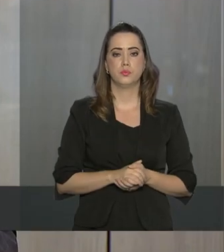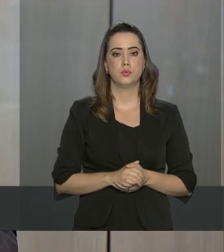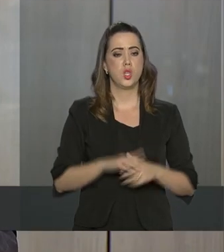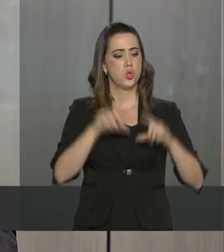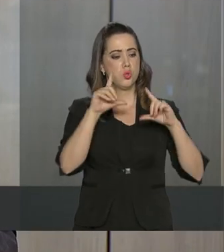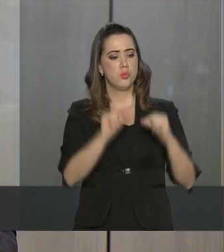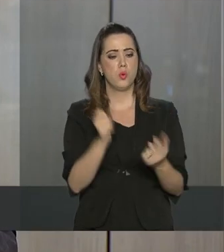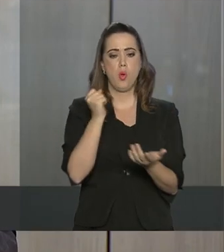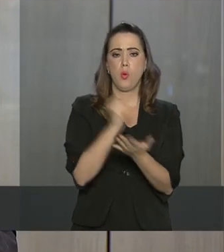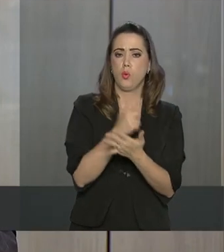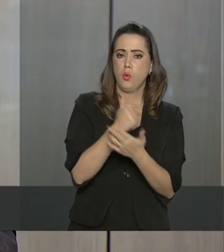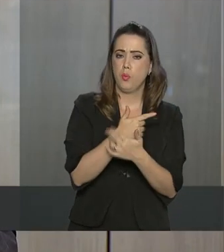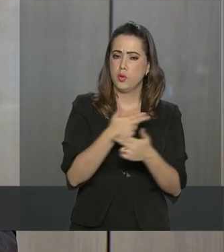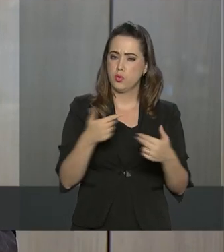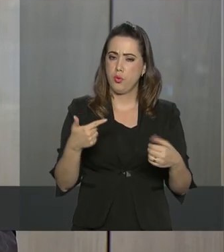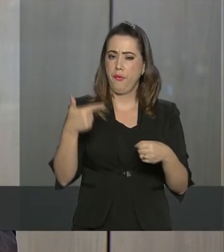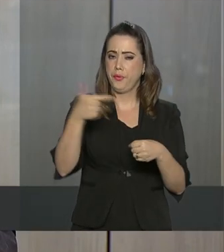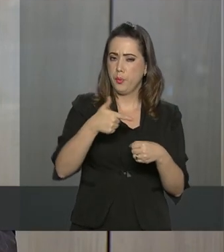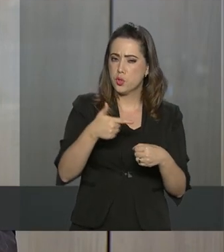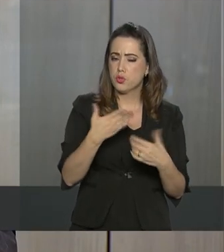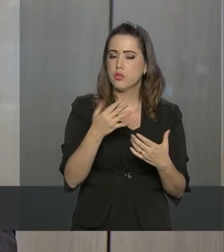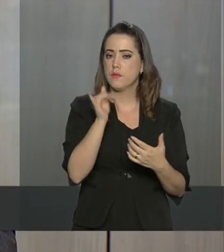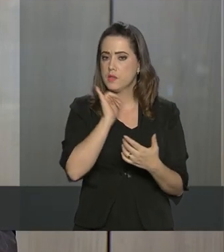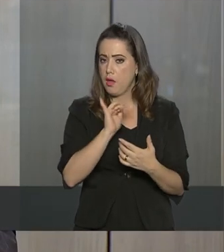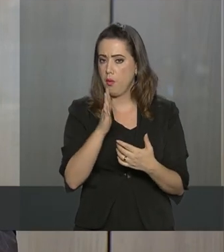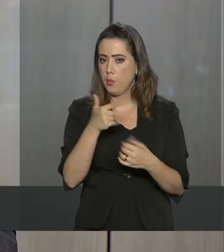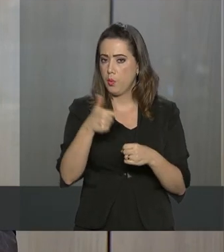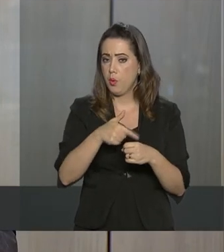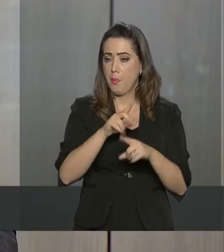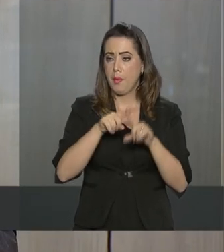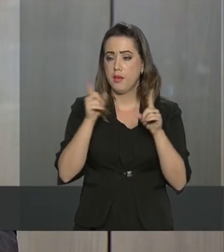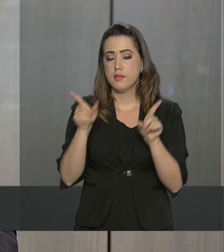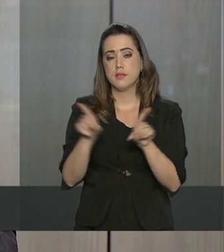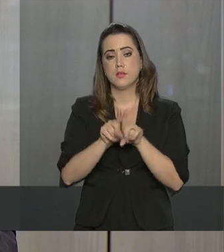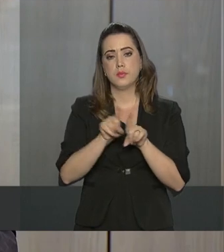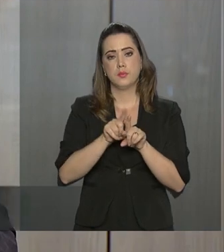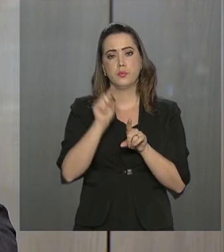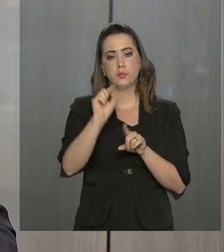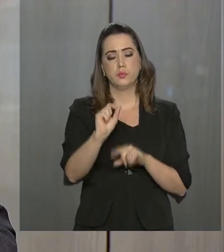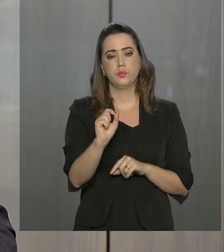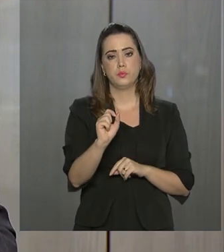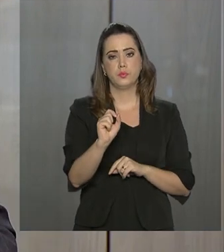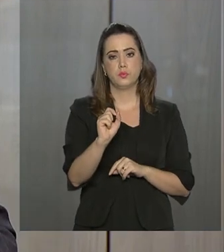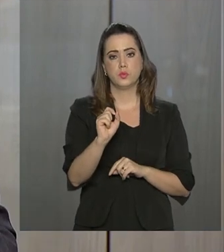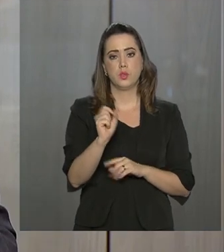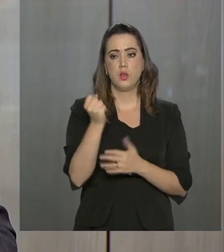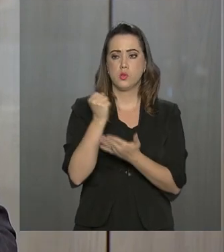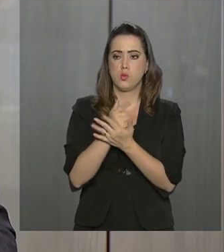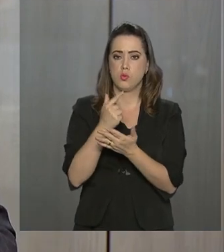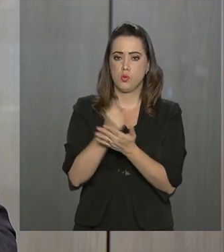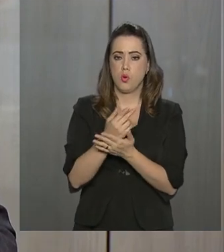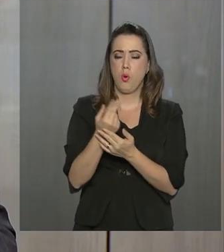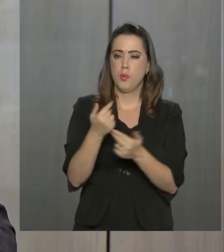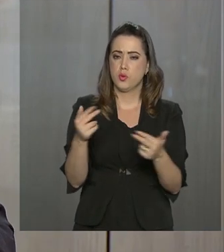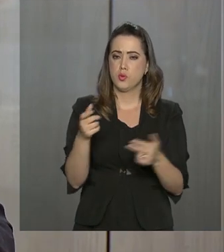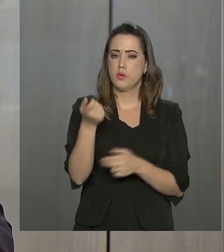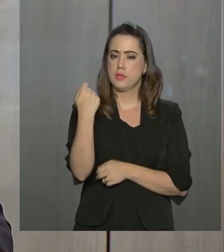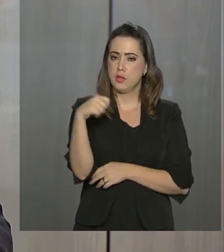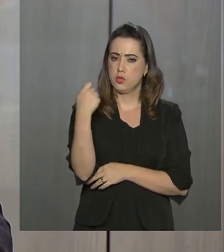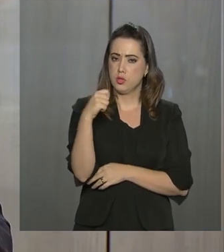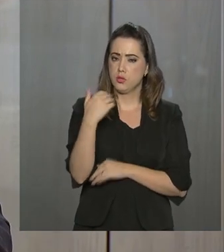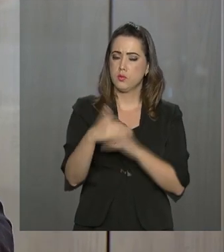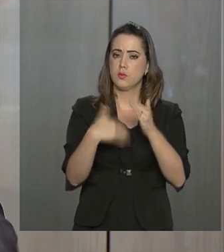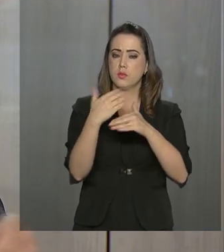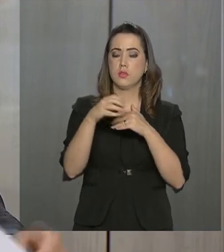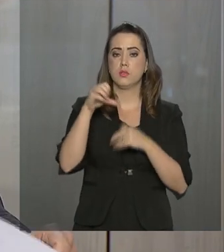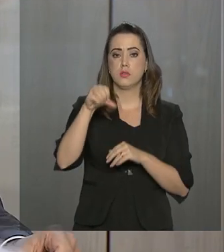de combustíveis. Por outro lado, as compras de produtos argentinos cresceram, que